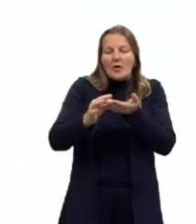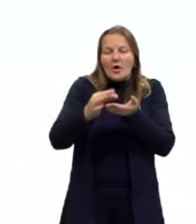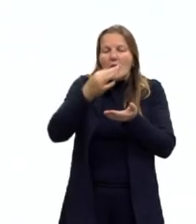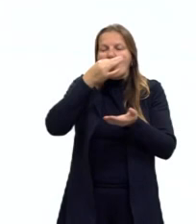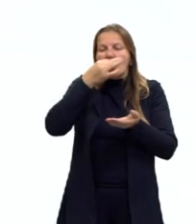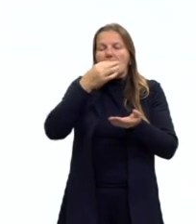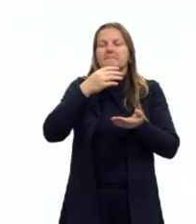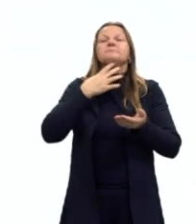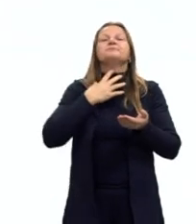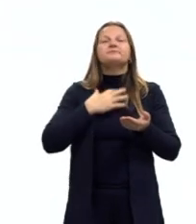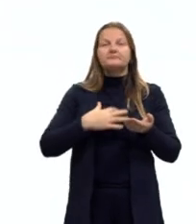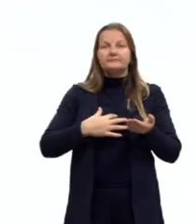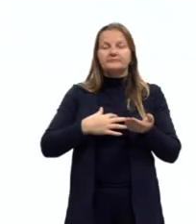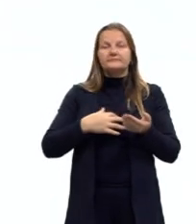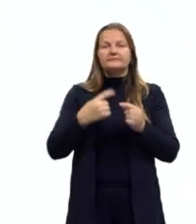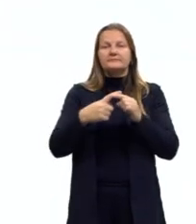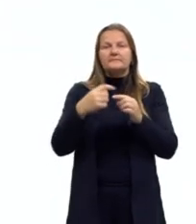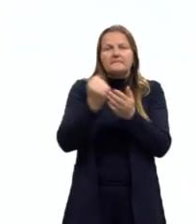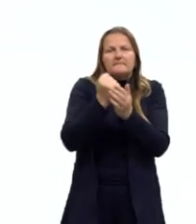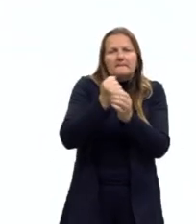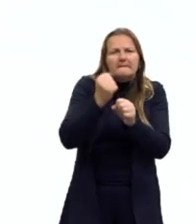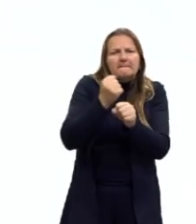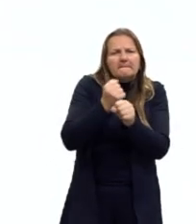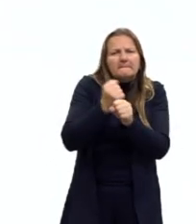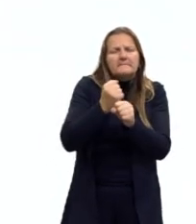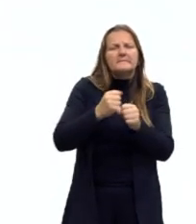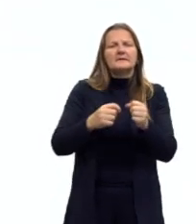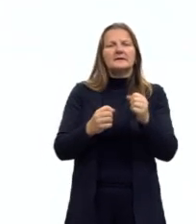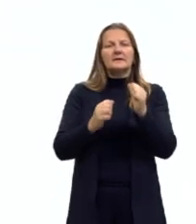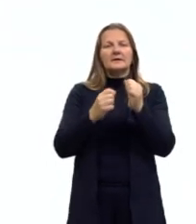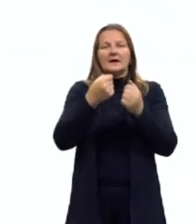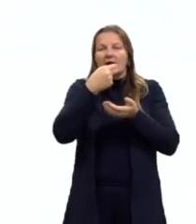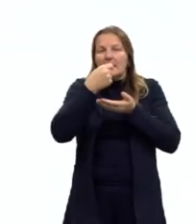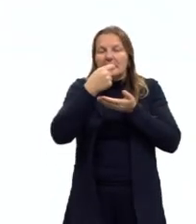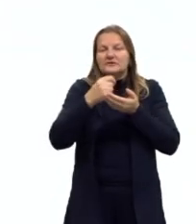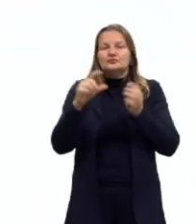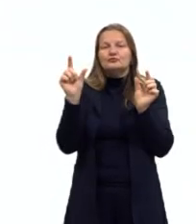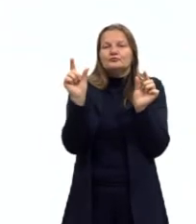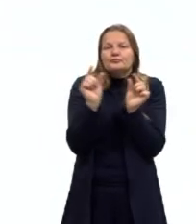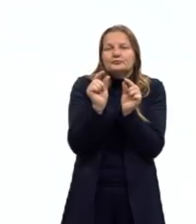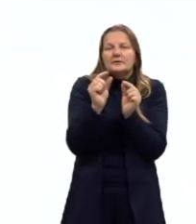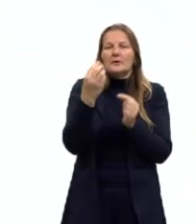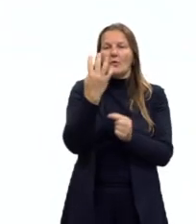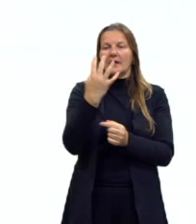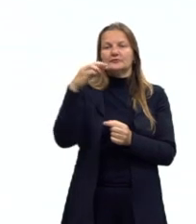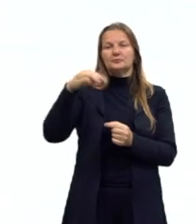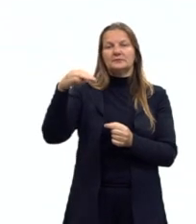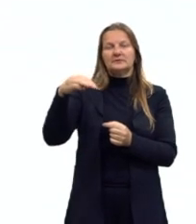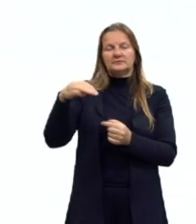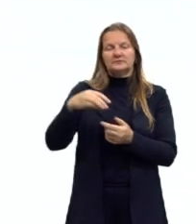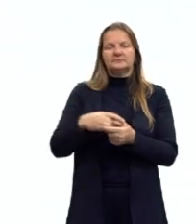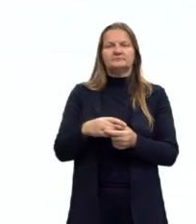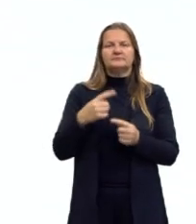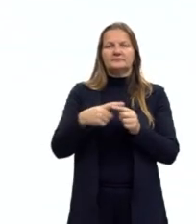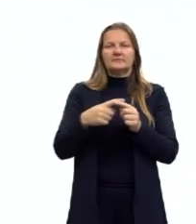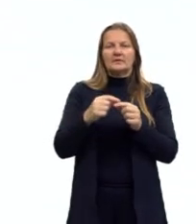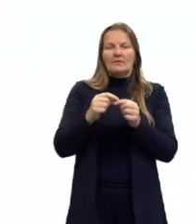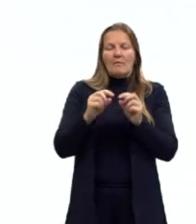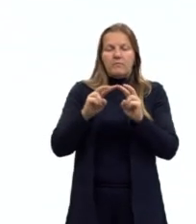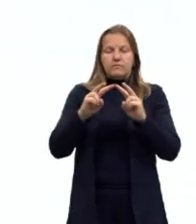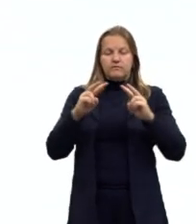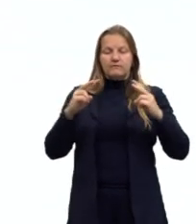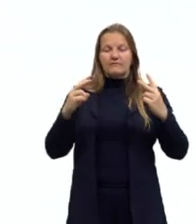produzir esse medicamento, diminuindo o raio para 4 milímetros. E por consequência, o seu volume.